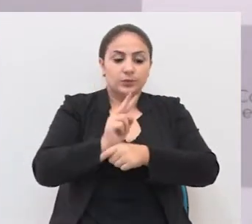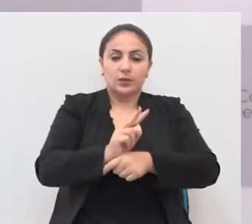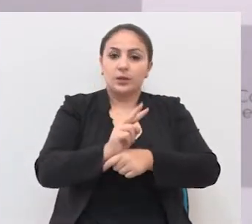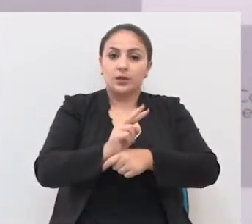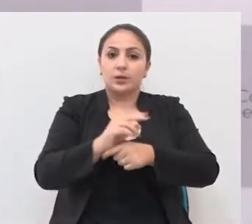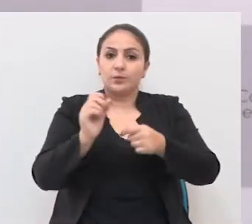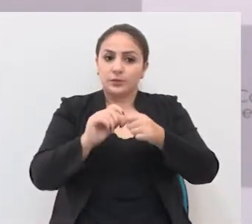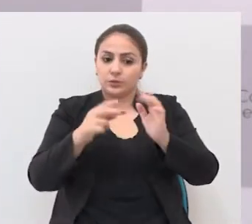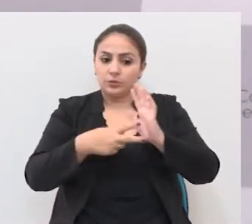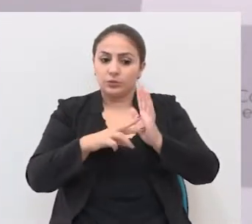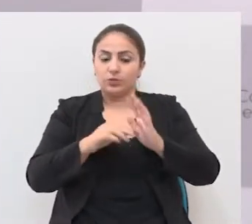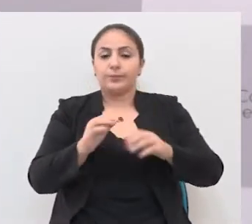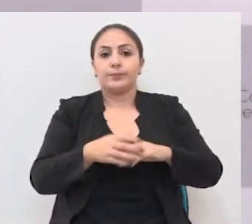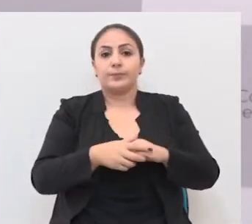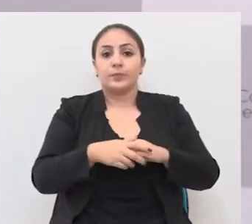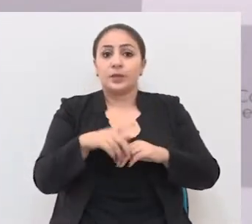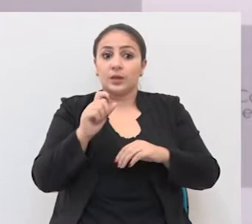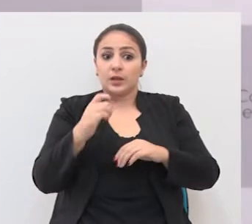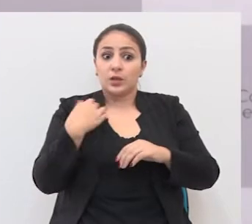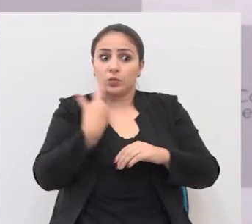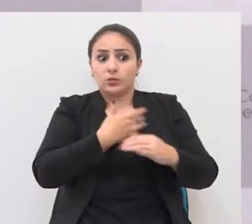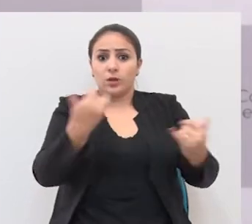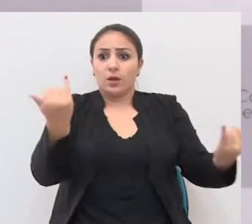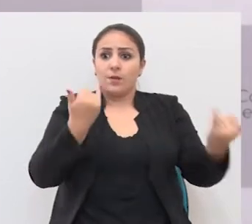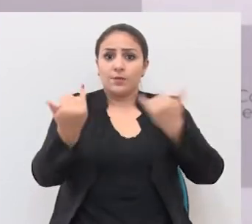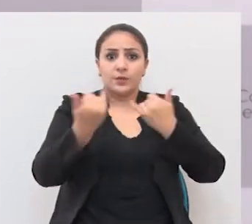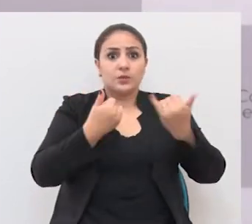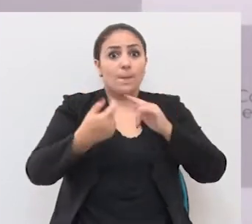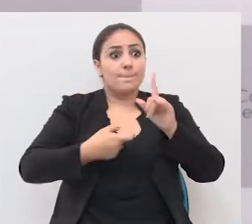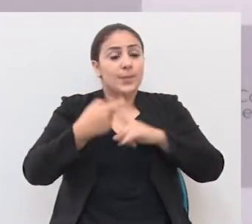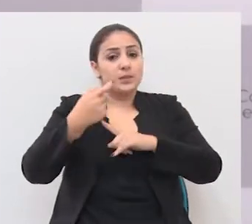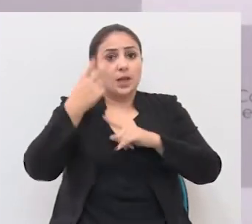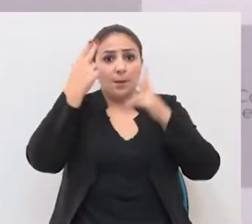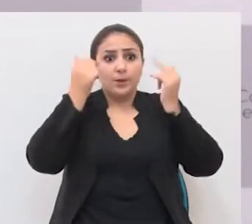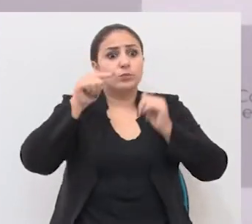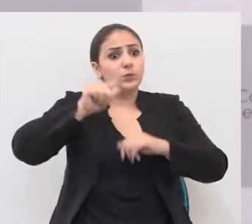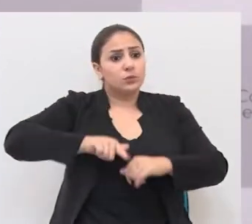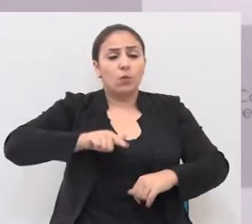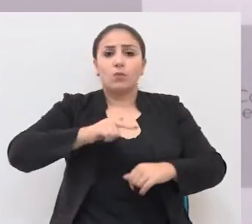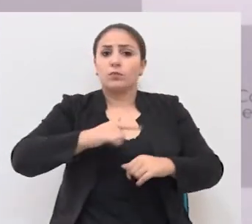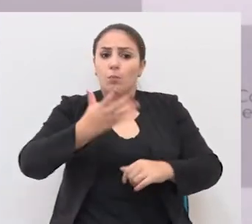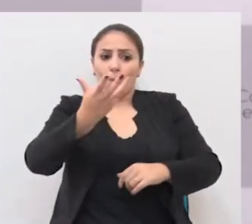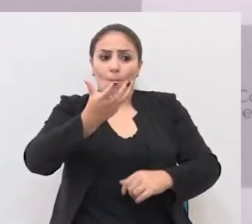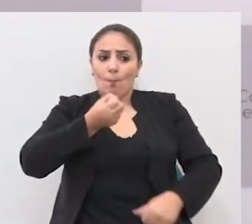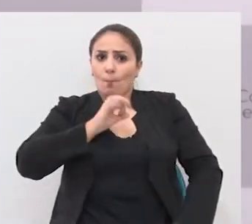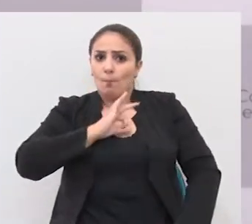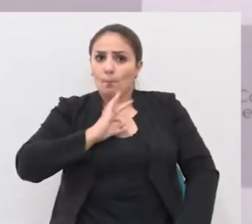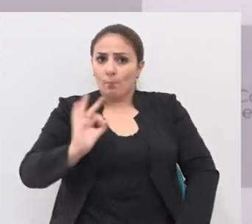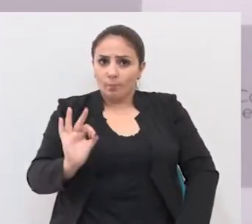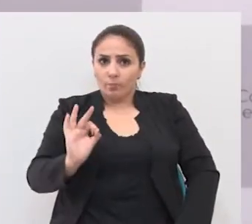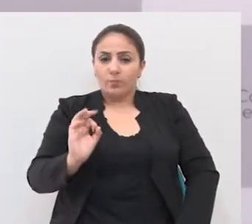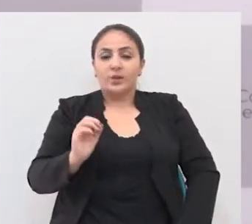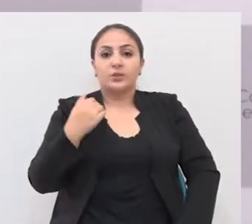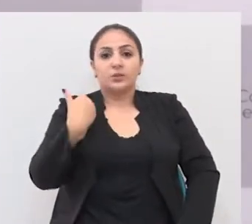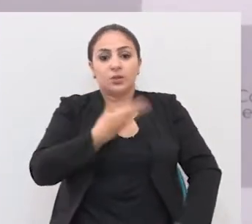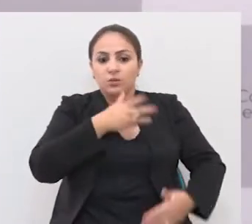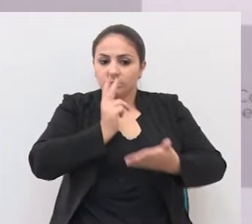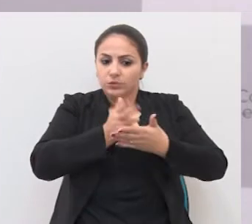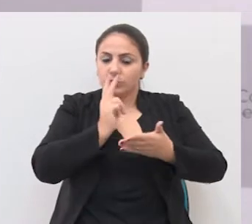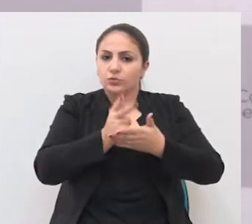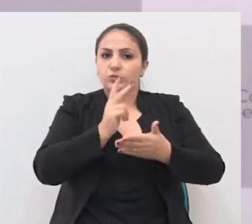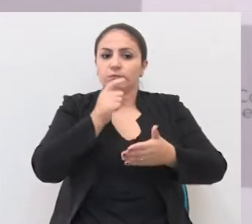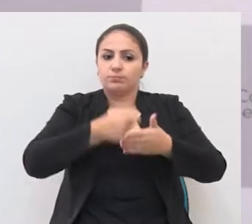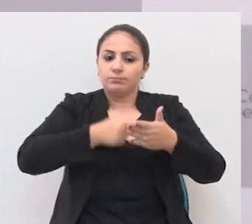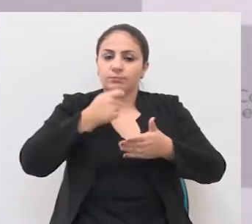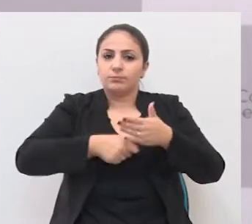através do seu sindicato, que nos informam que agora, no mês de abril, também estão sem receber. Então, nós vamos continuar com o apelo. A